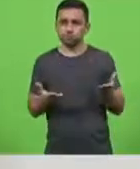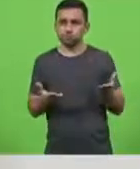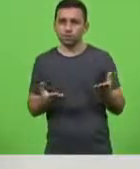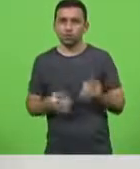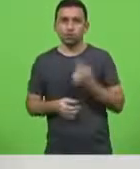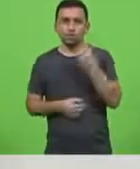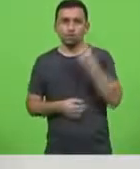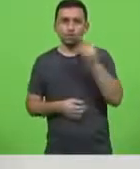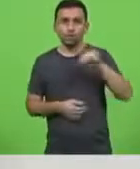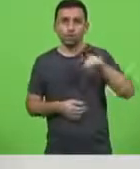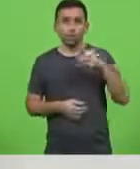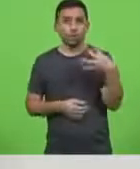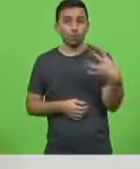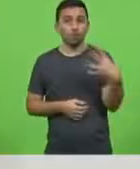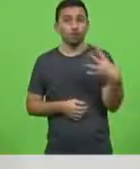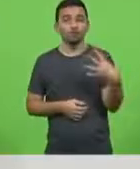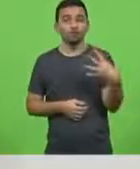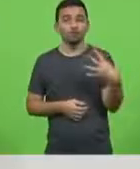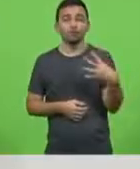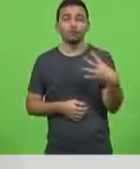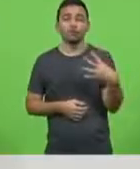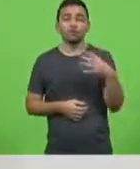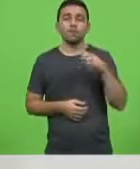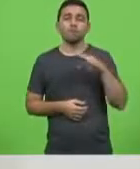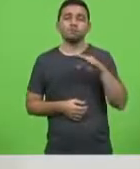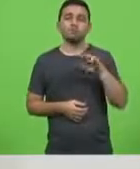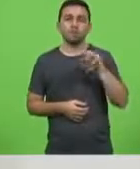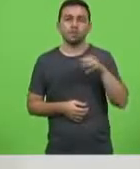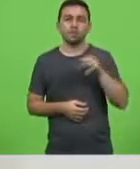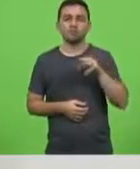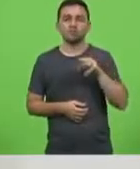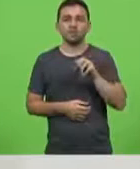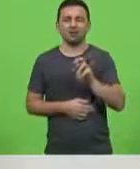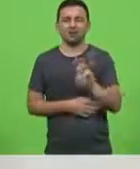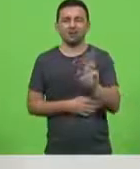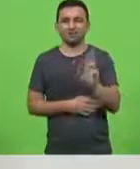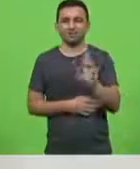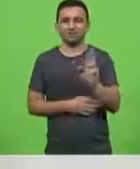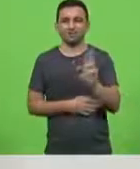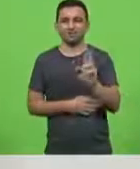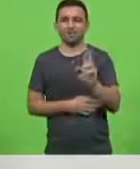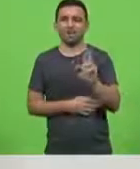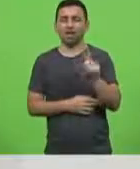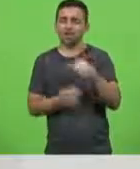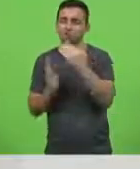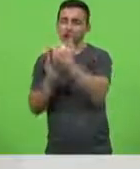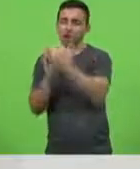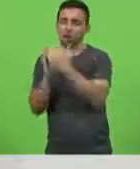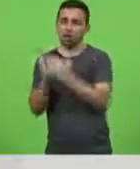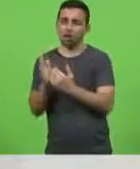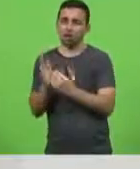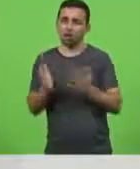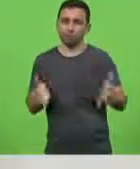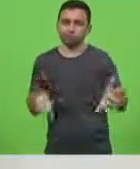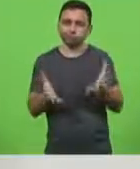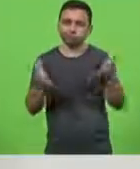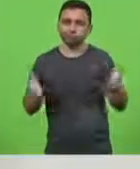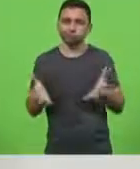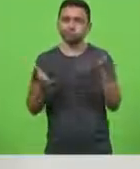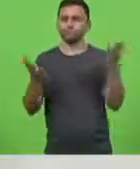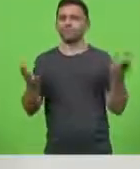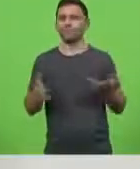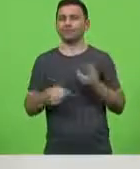,4 1 bilhão e 400 milhões de reais a programas de incentivos linhas de